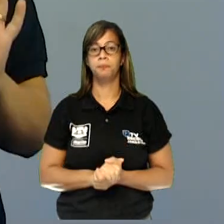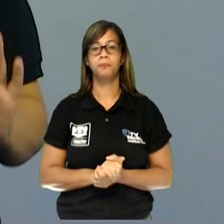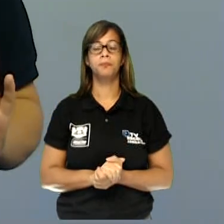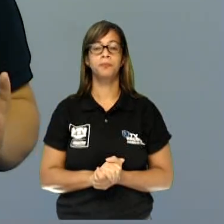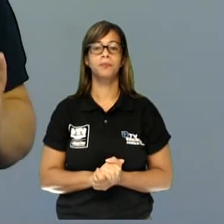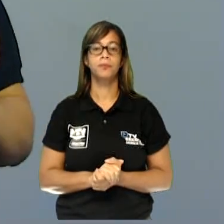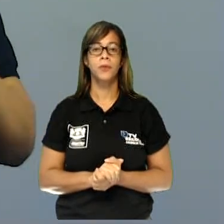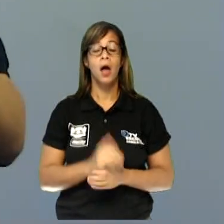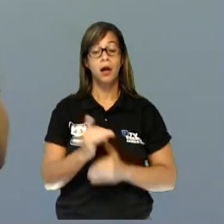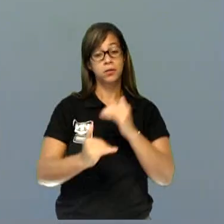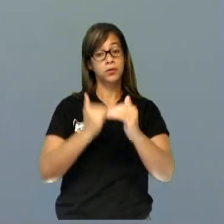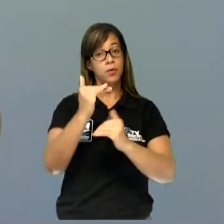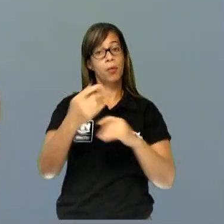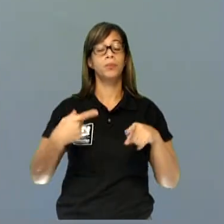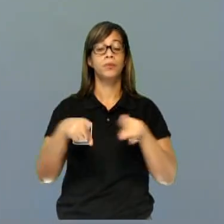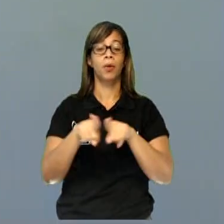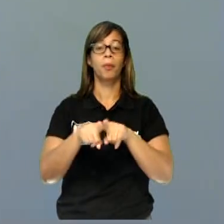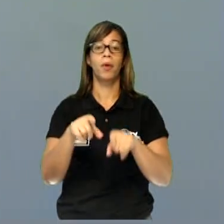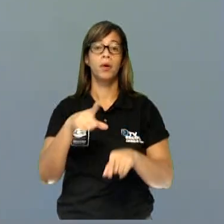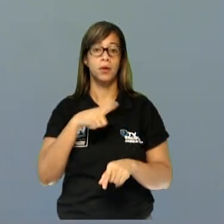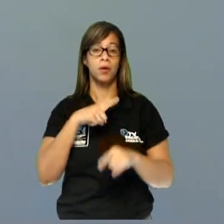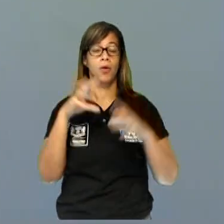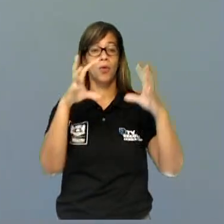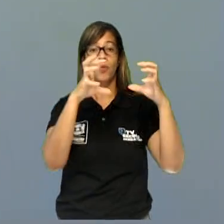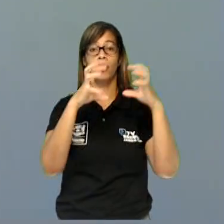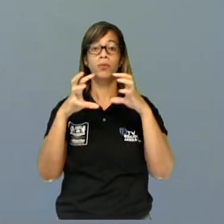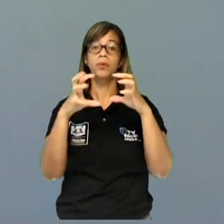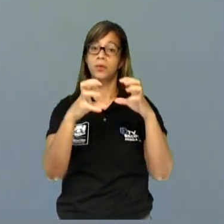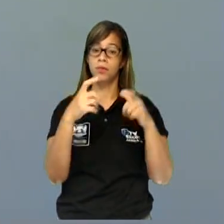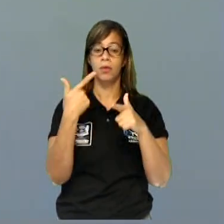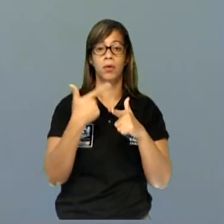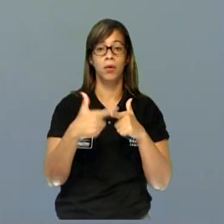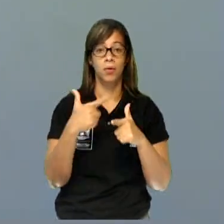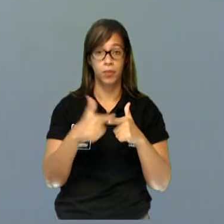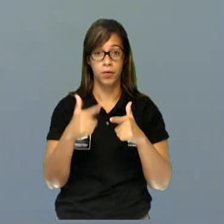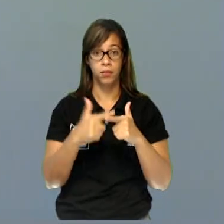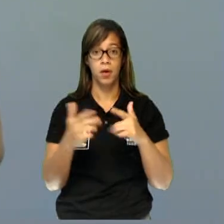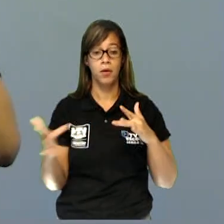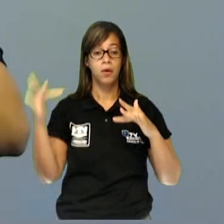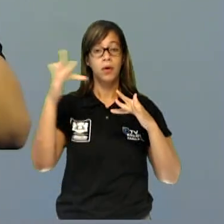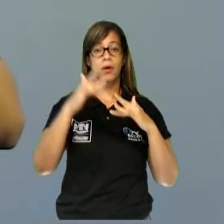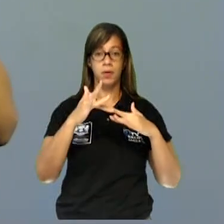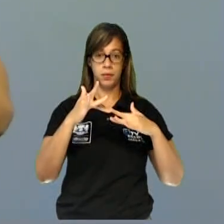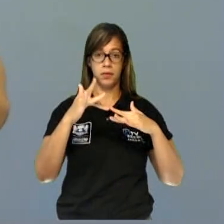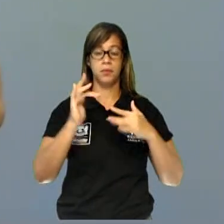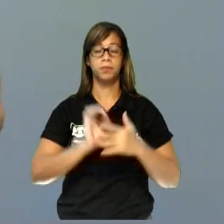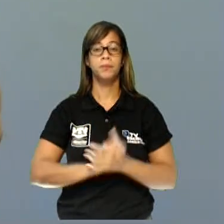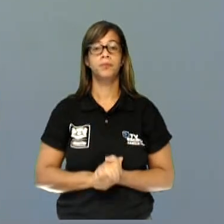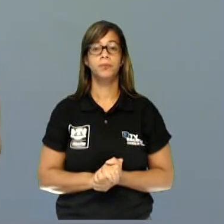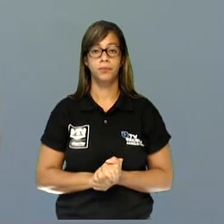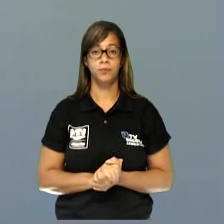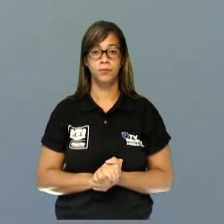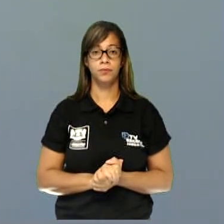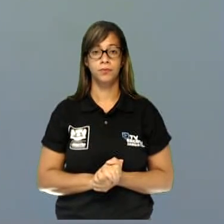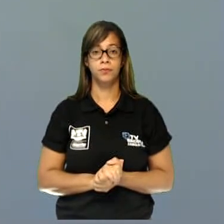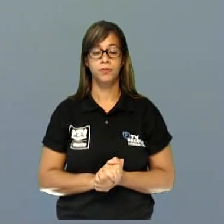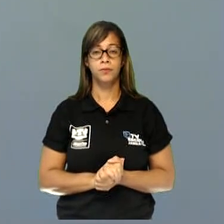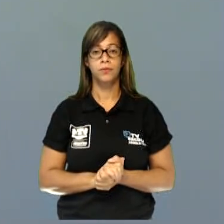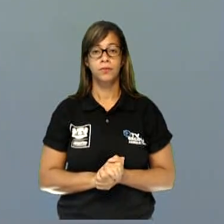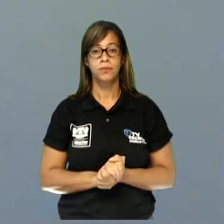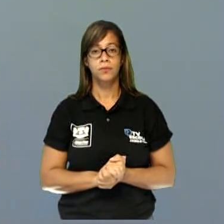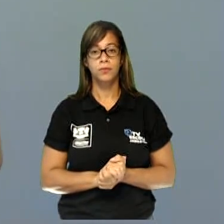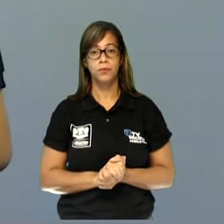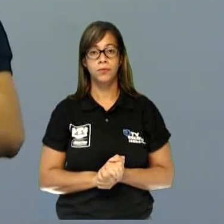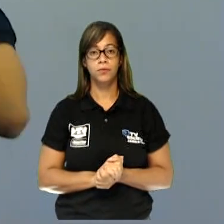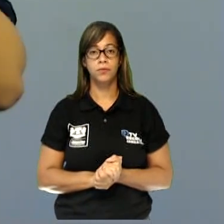Nesse desenvolvimento também existe o conflito, que é o problema, e o clímax, que é aquela situação mais forte, mais tensa da